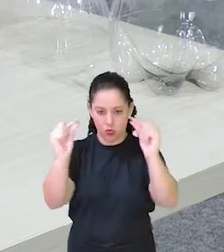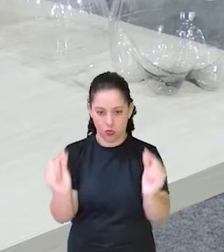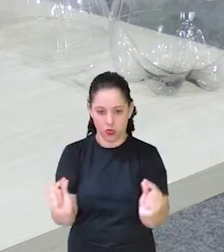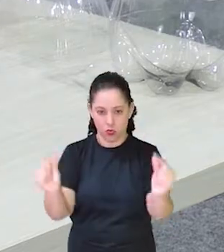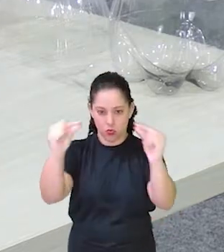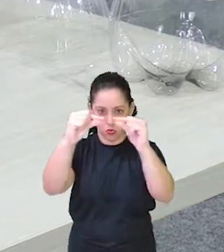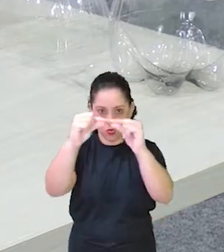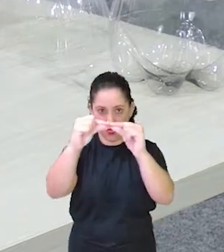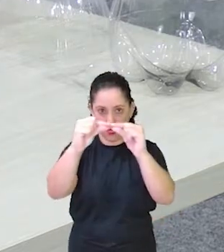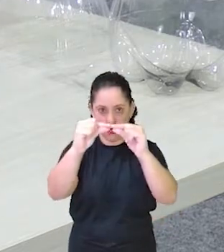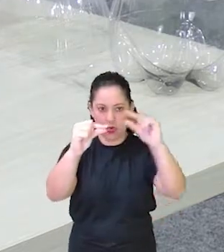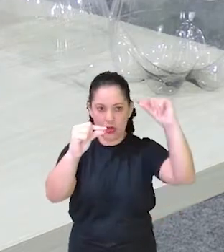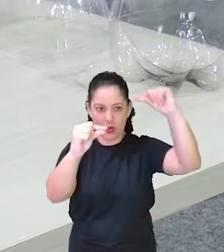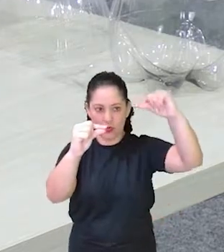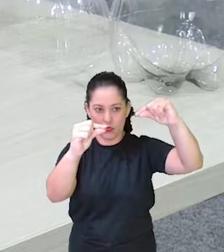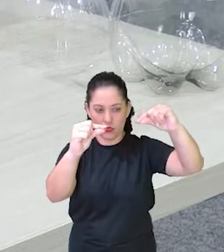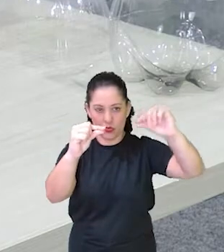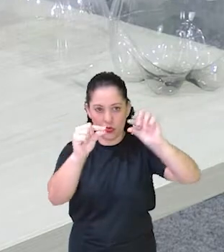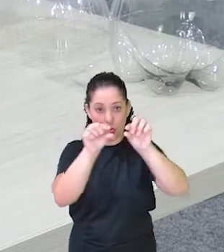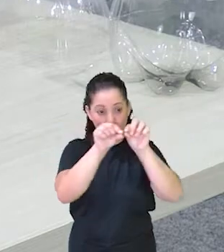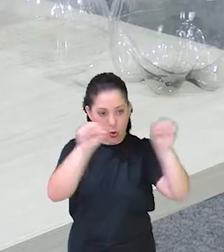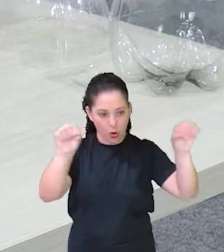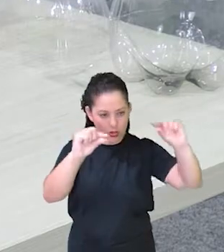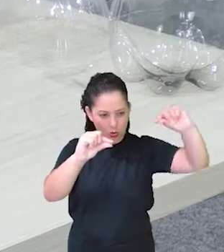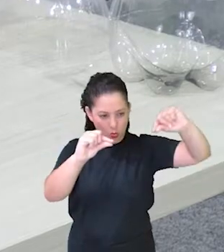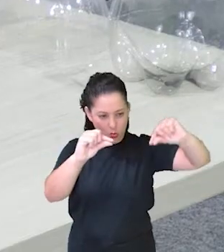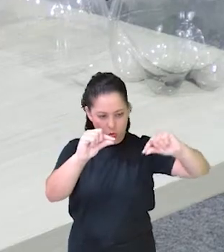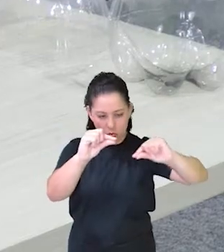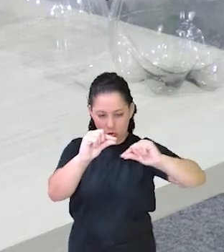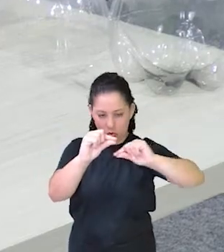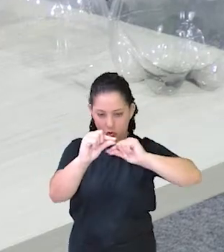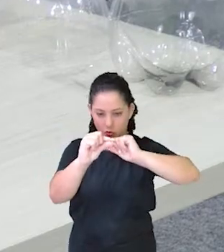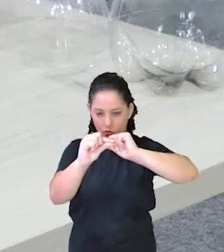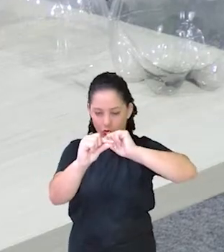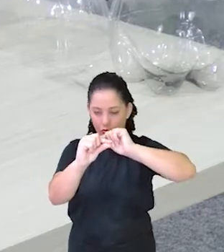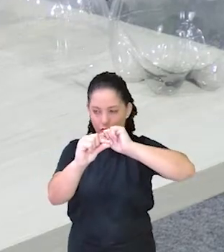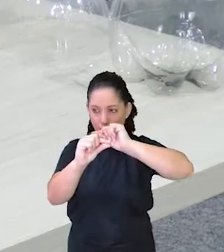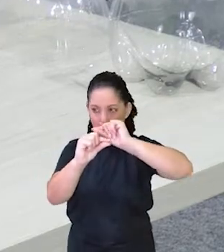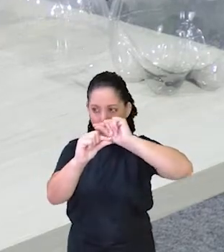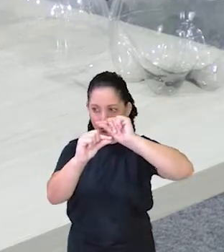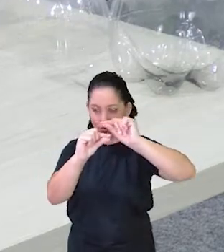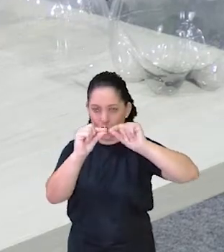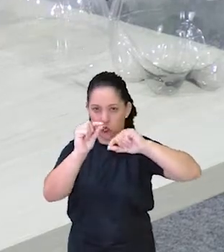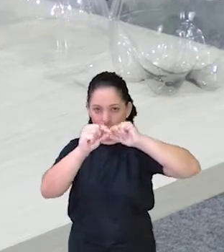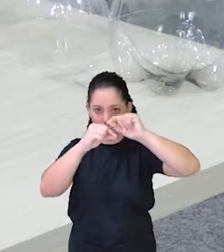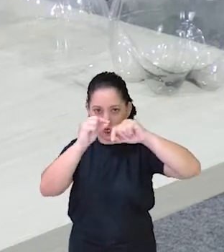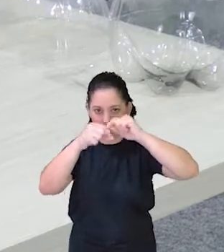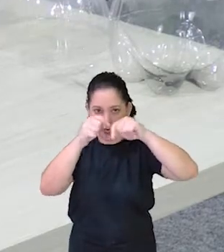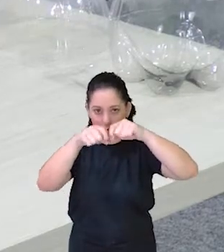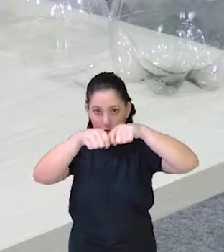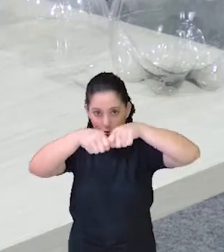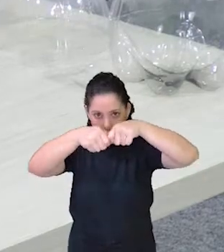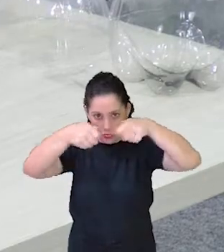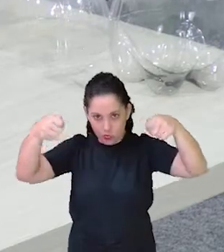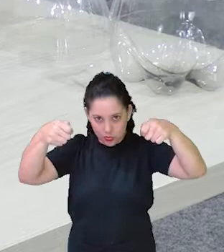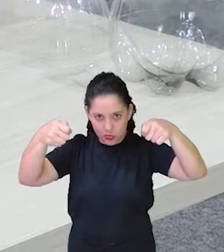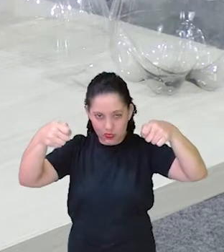Nos dois furinhos E vai prender Aqui ó Vai dar um nozinho Vai dar um laço